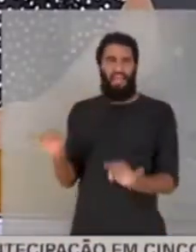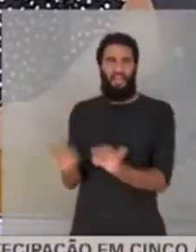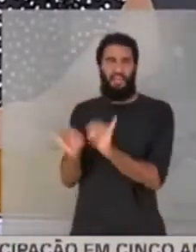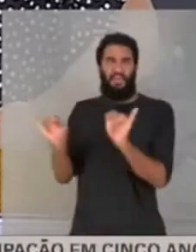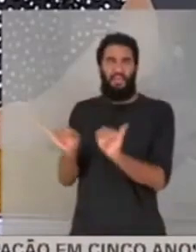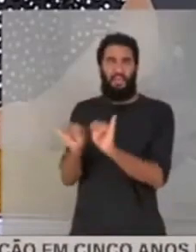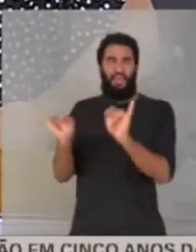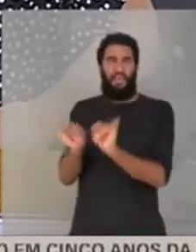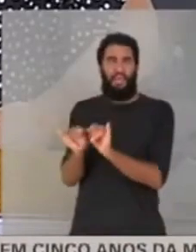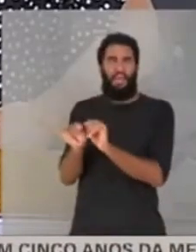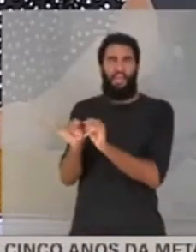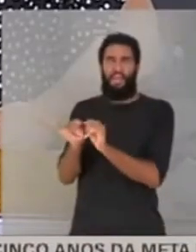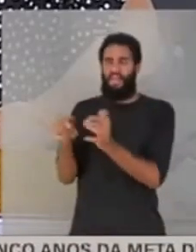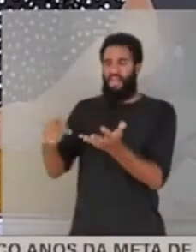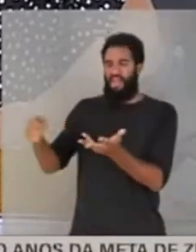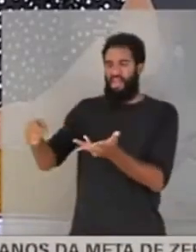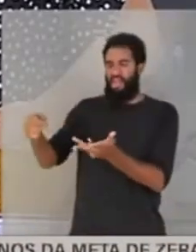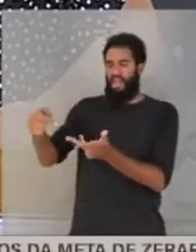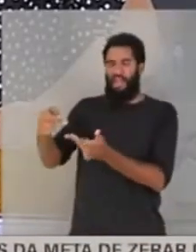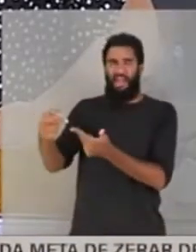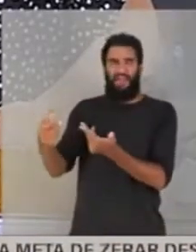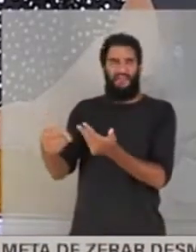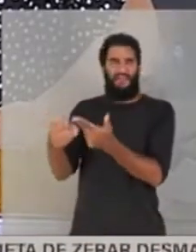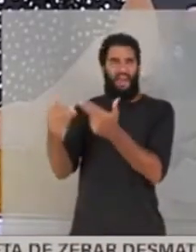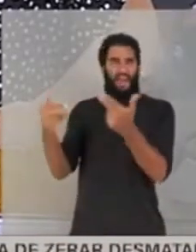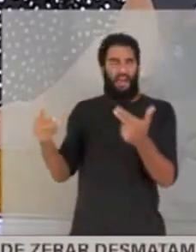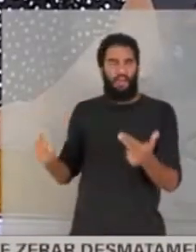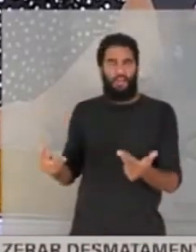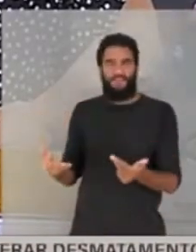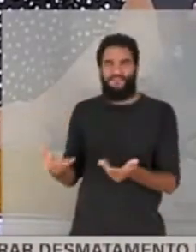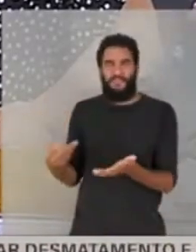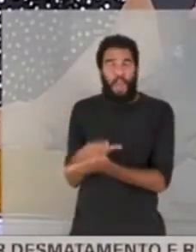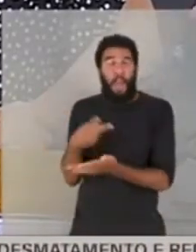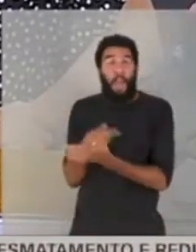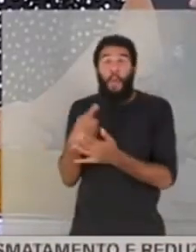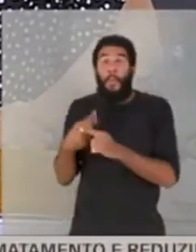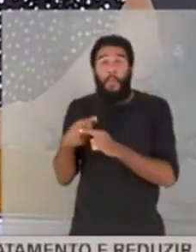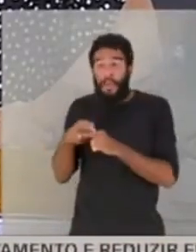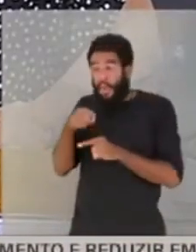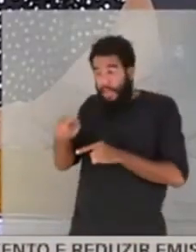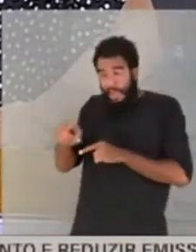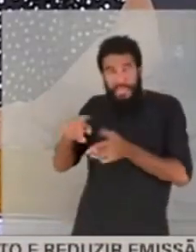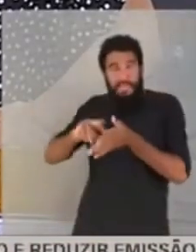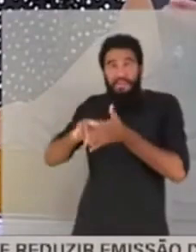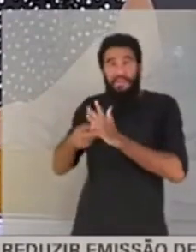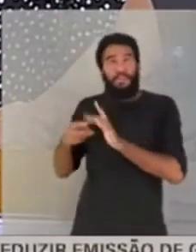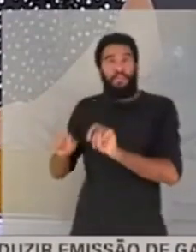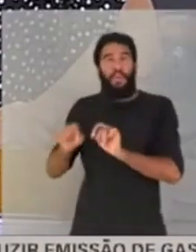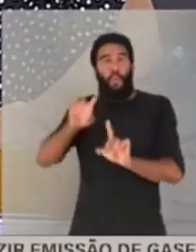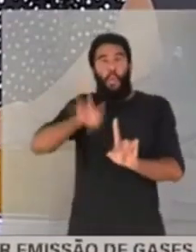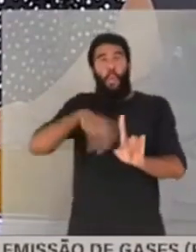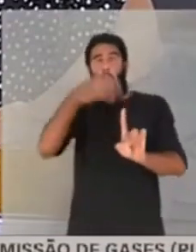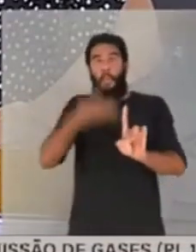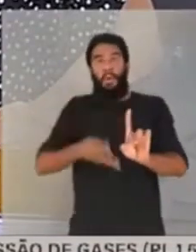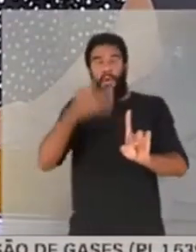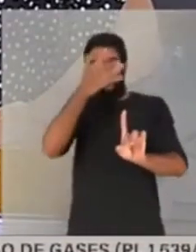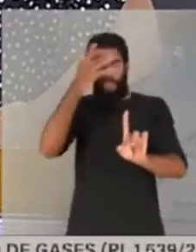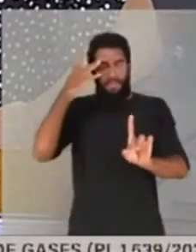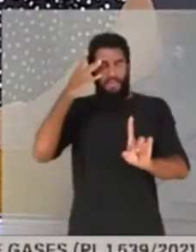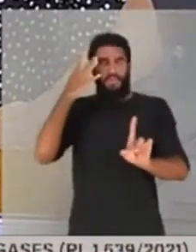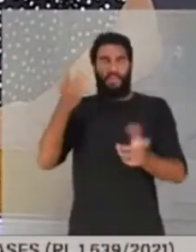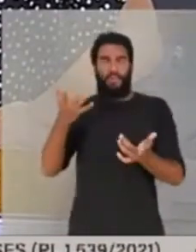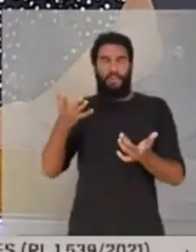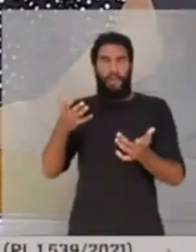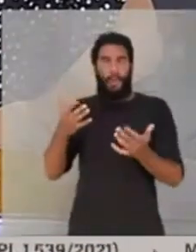assim, era uma coisa até irracional, porque ali era uma homenagem às vítimas. Pareciam que aquelas pessoas eram inimigas